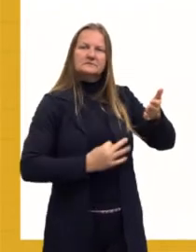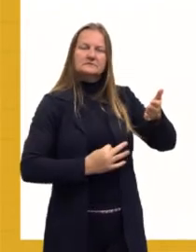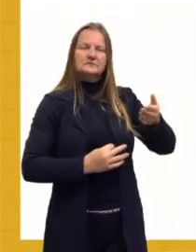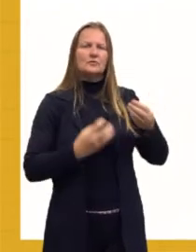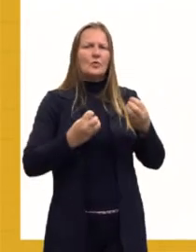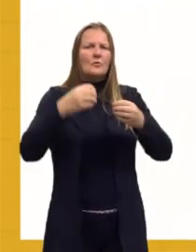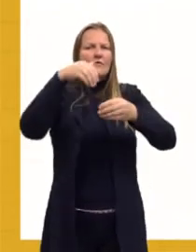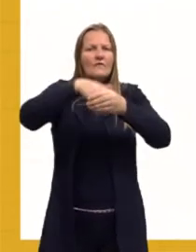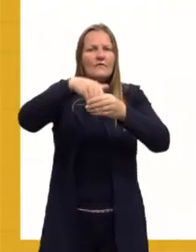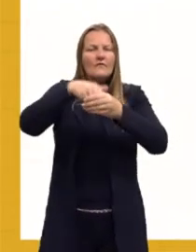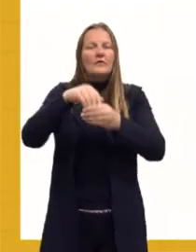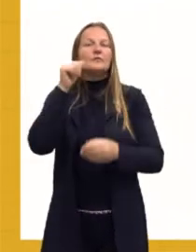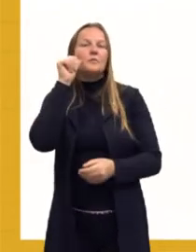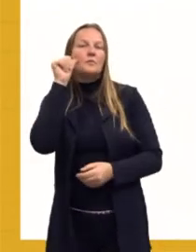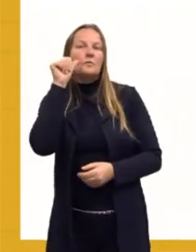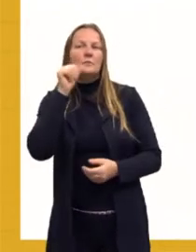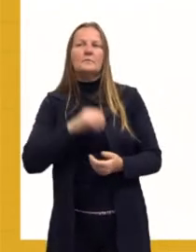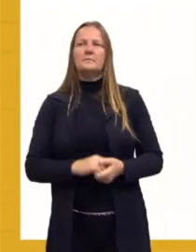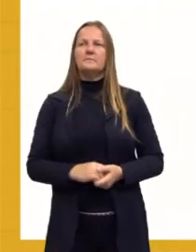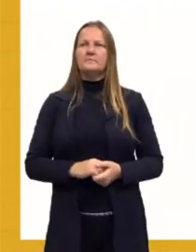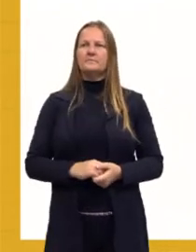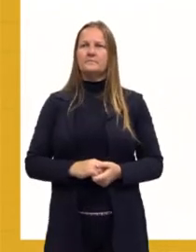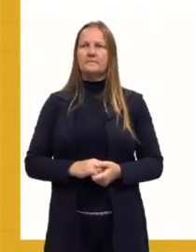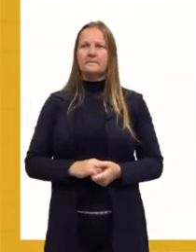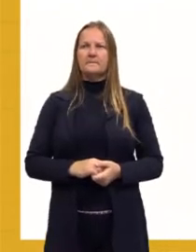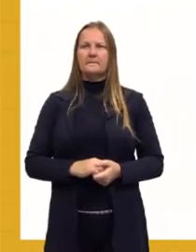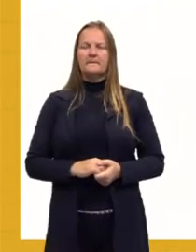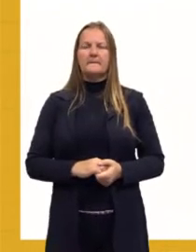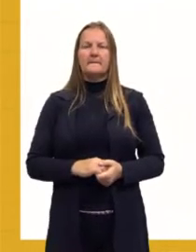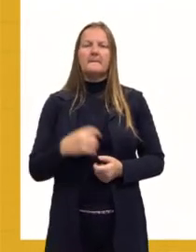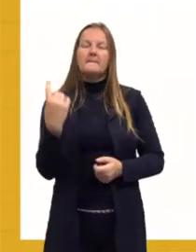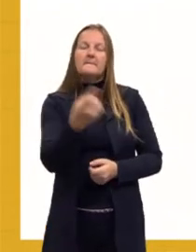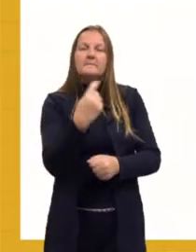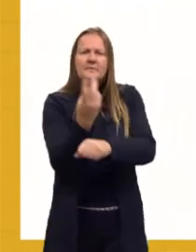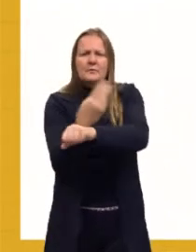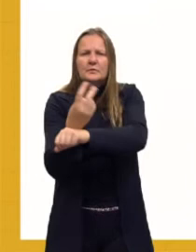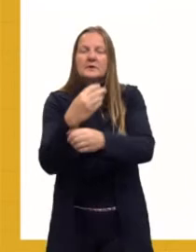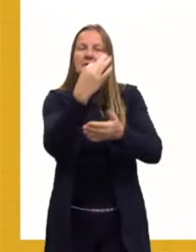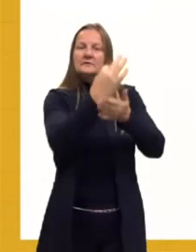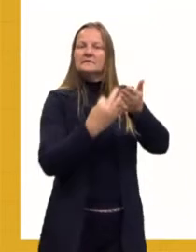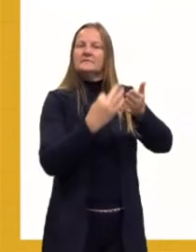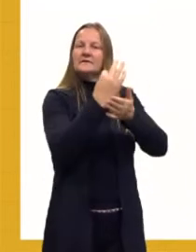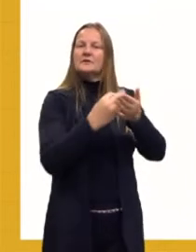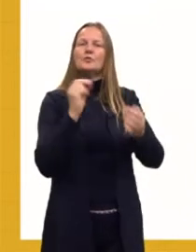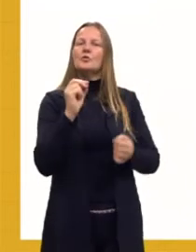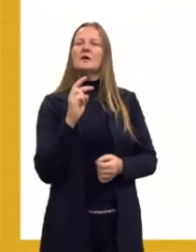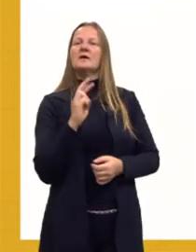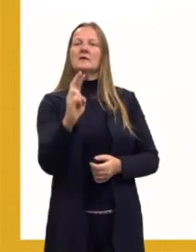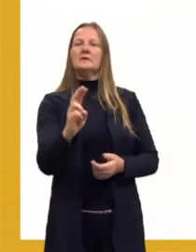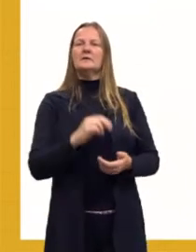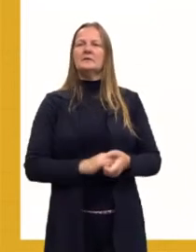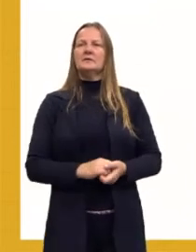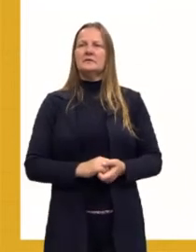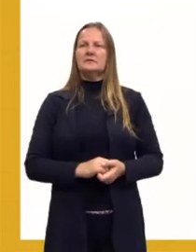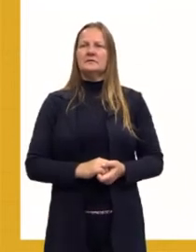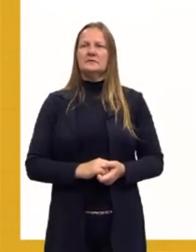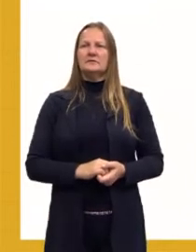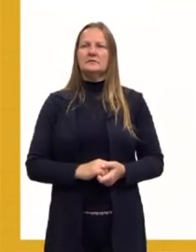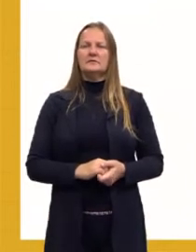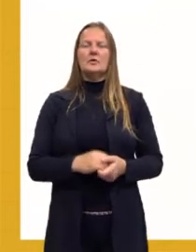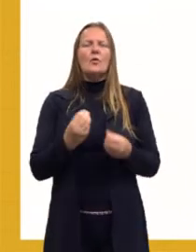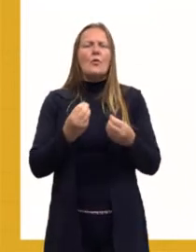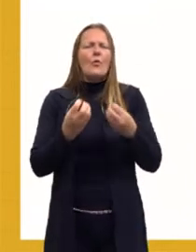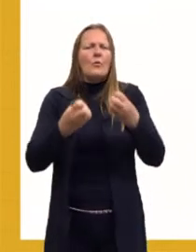questão do voto feminino. E daí, o que a gente vai ter que procurar nesse texto? O que ele quer responder? Um dos fatores que